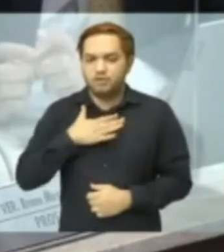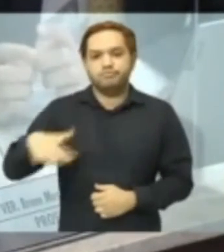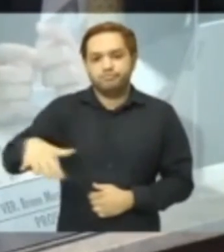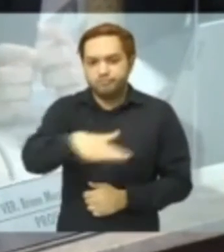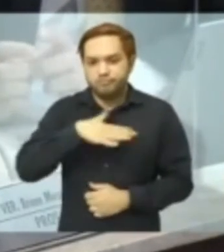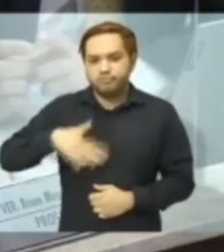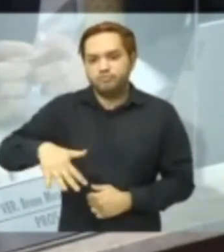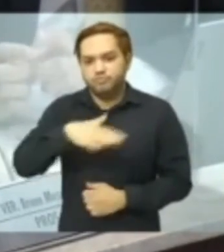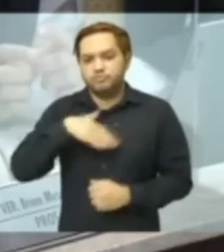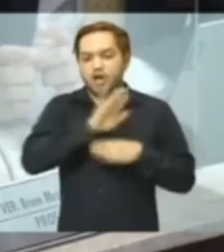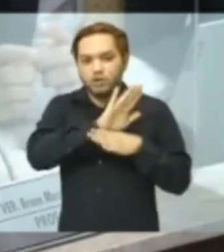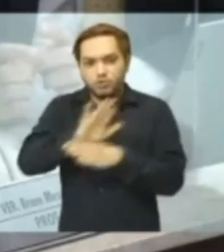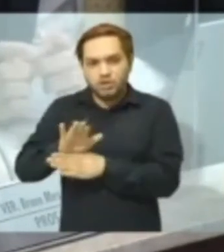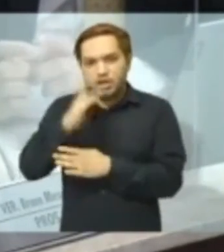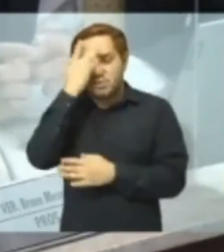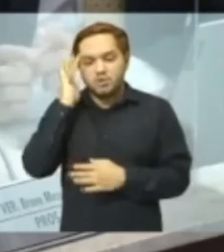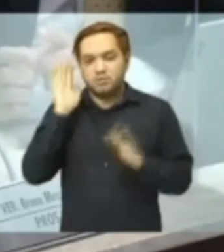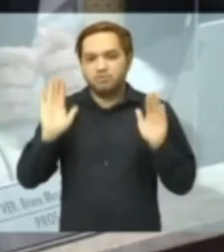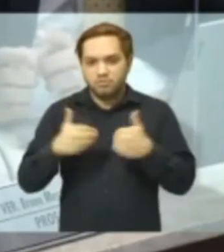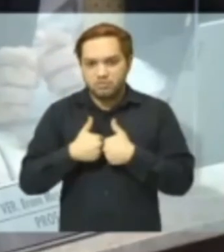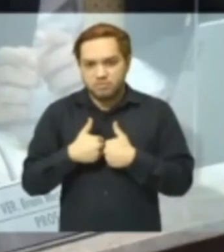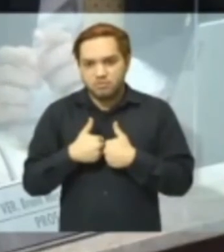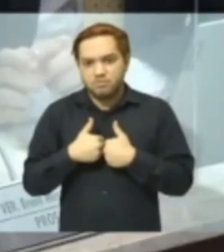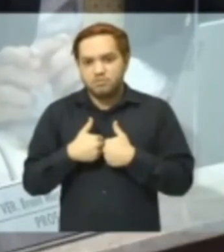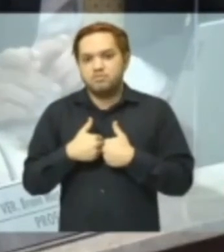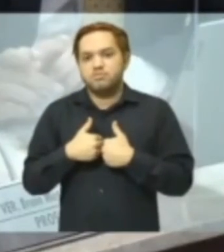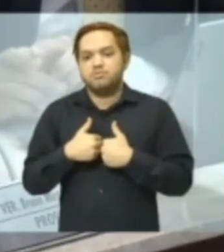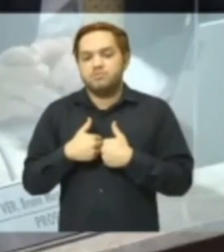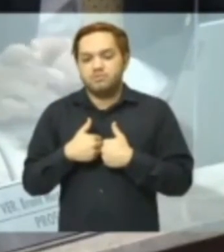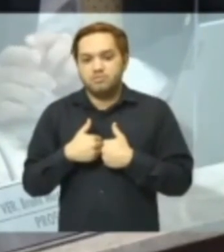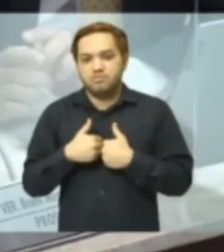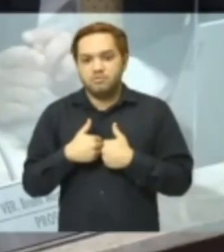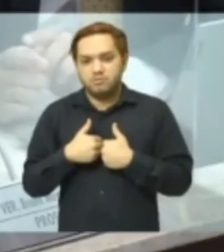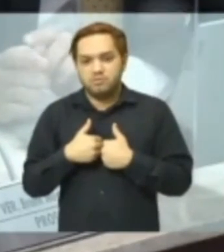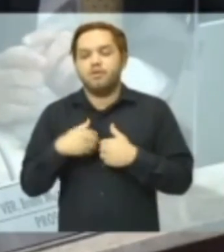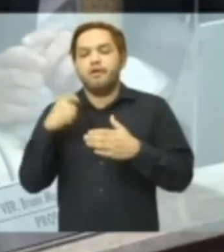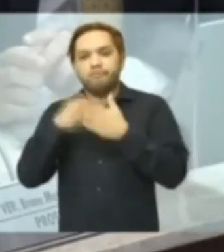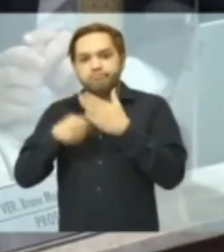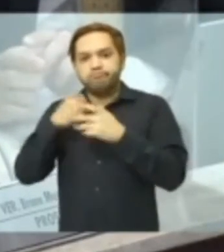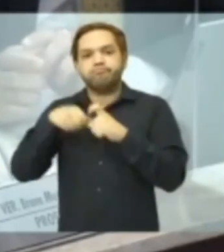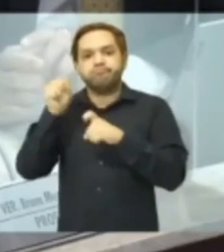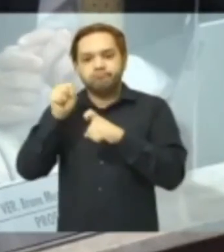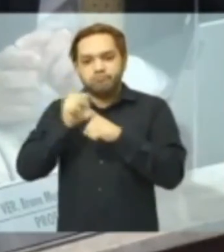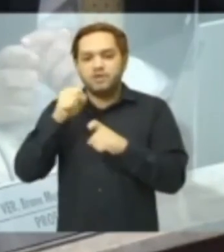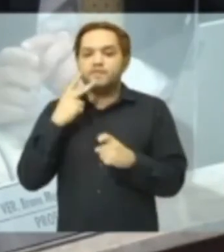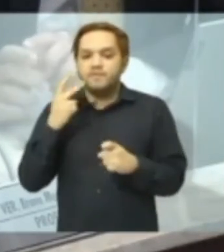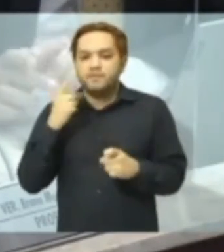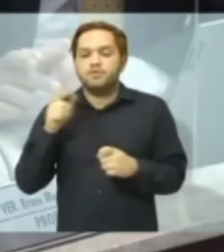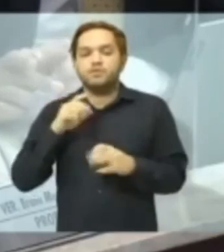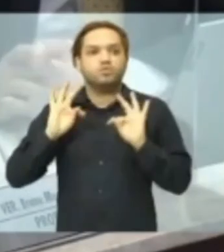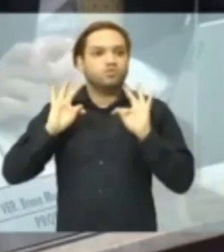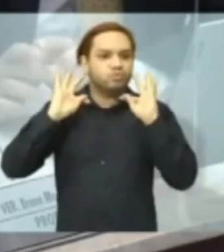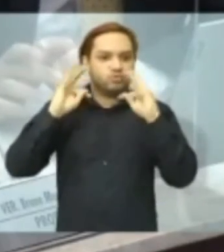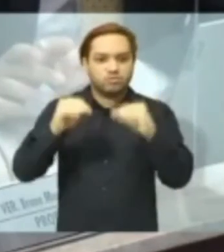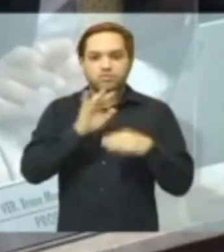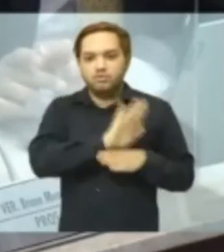atendimento aos autistas, que aí eu posso cobrar o prefeito Sarto. Prefeito, faça na cidade toda, que eu mesmo do vereador faça do meu salário, o atendimento